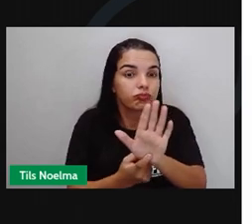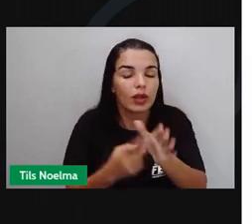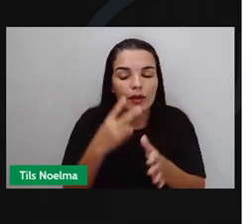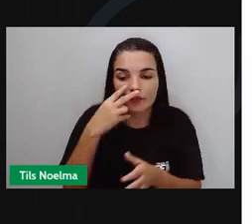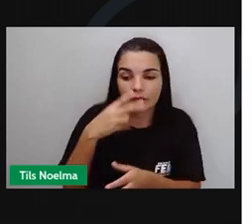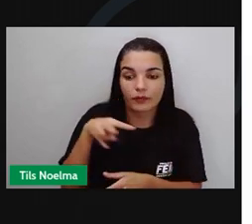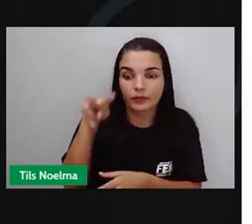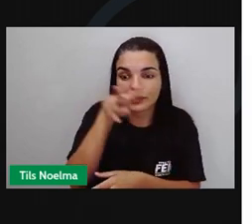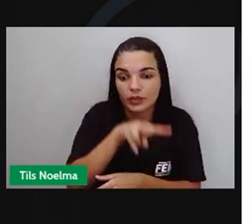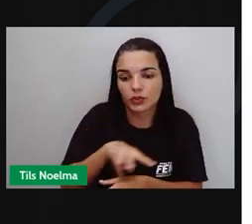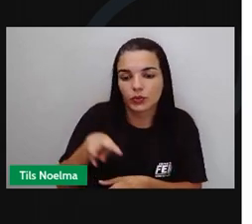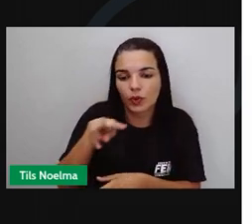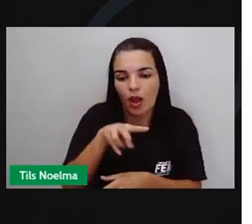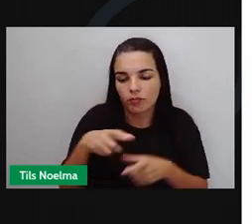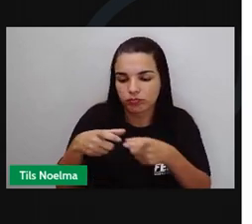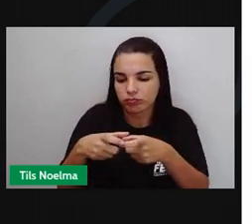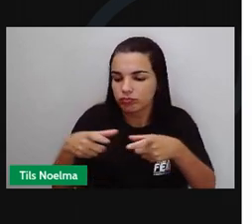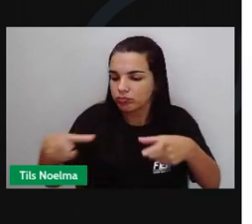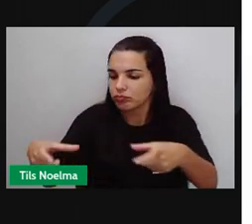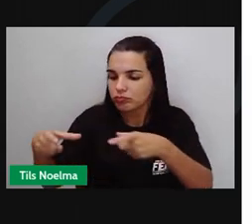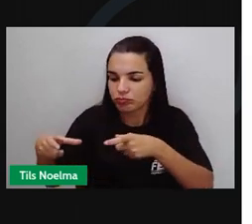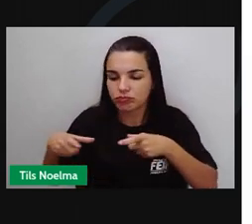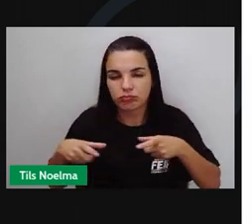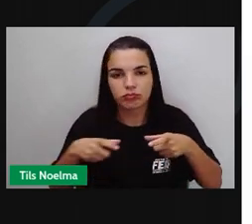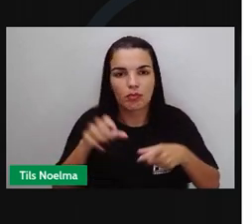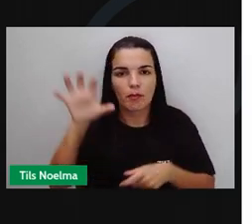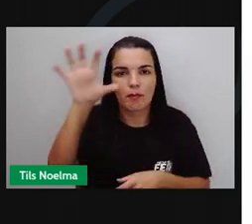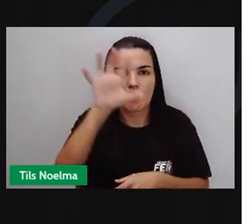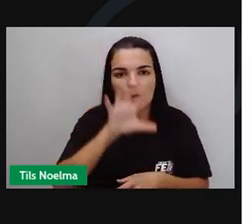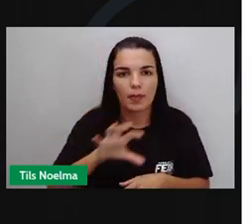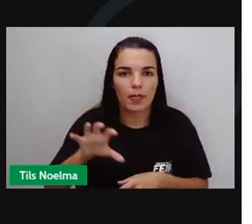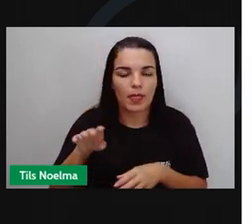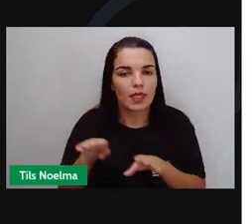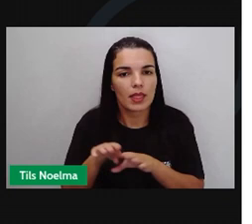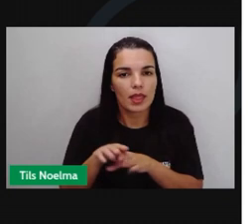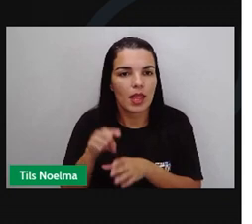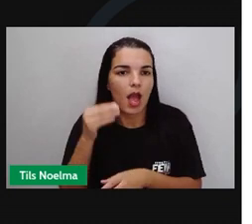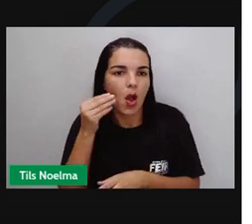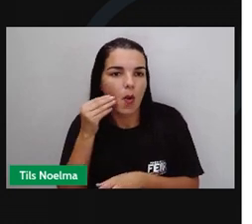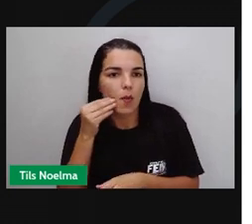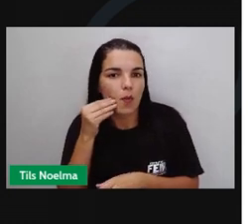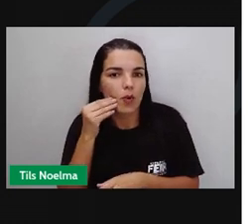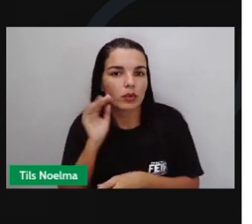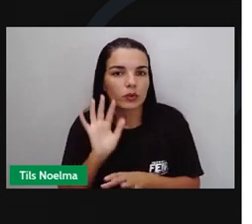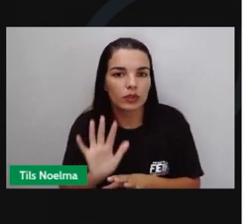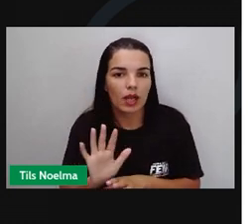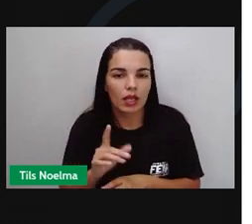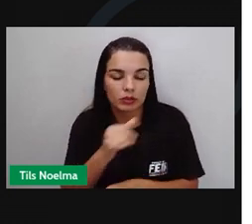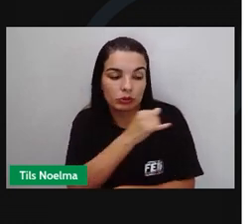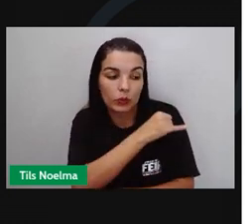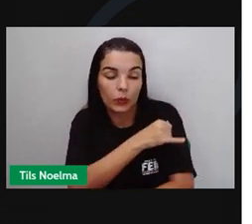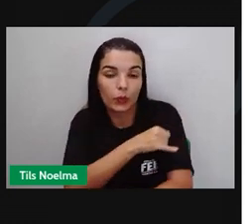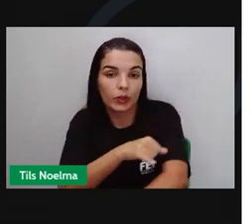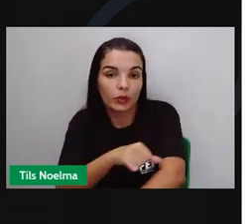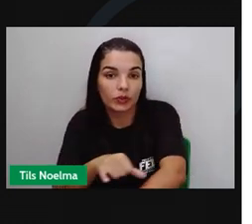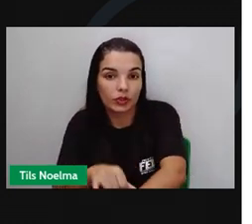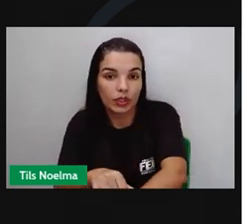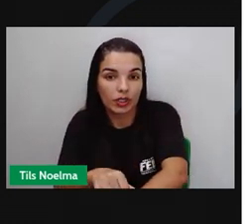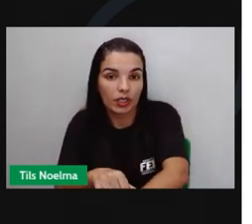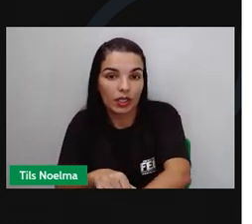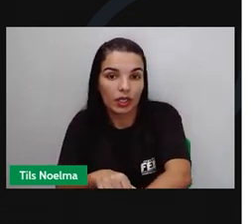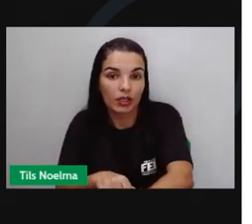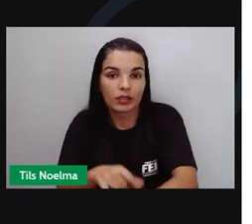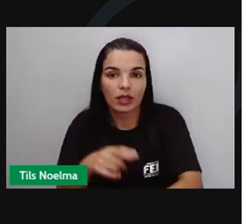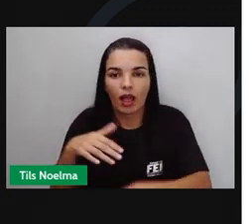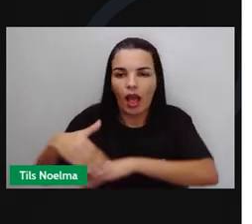determinada região. E aqui nós temos uma representação de uma parte do Rio de Janeiro. E aqui eu